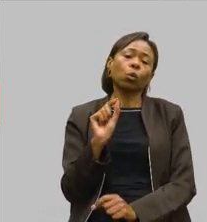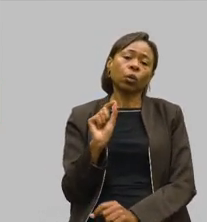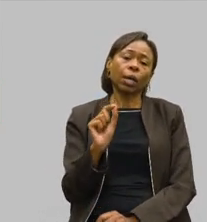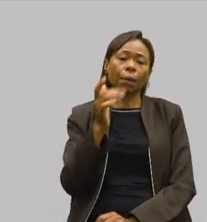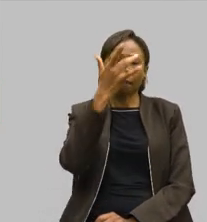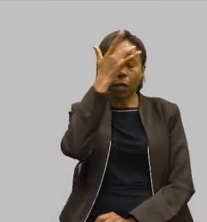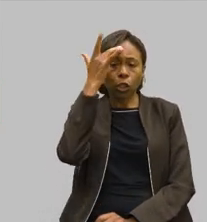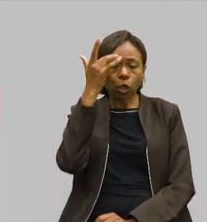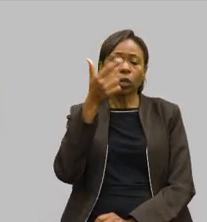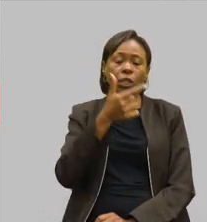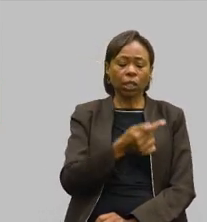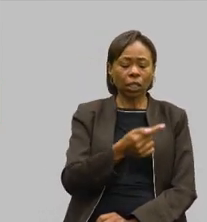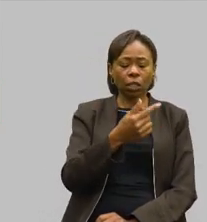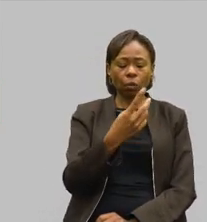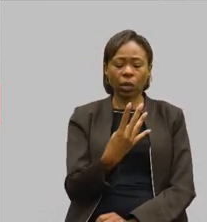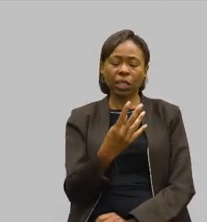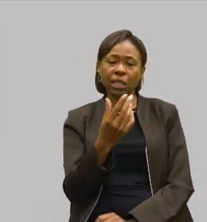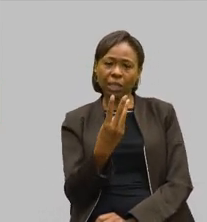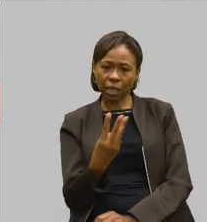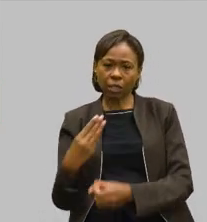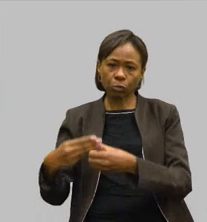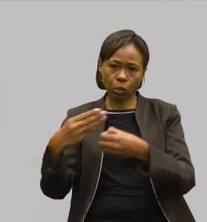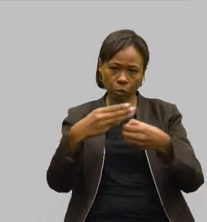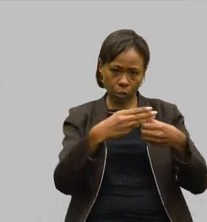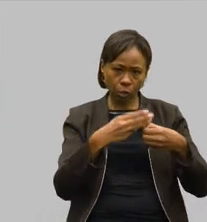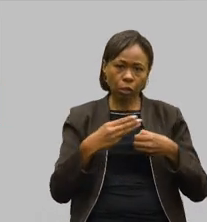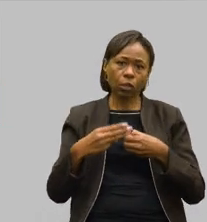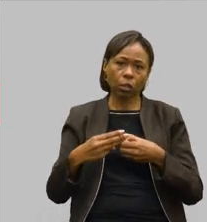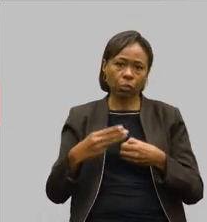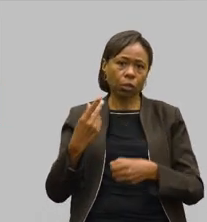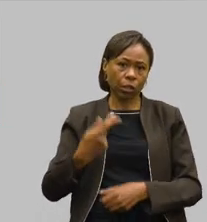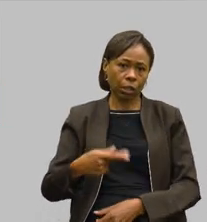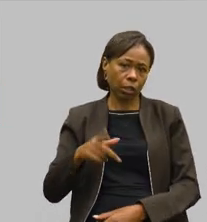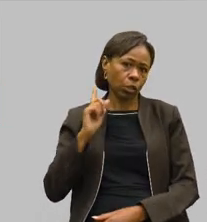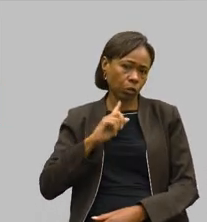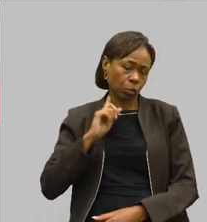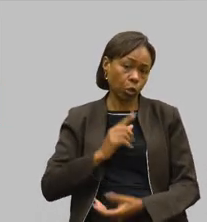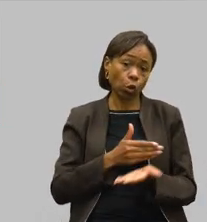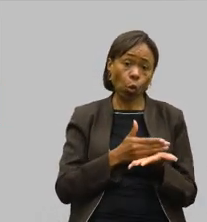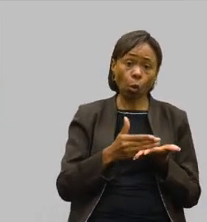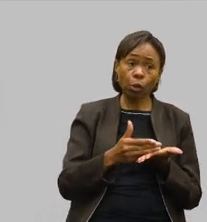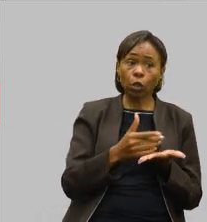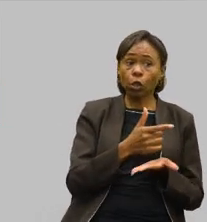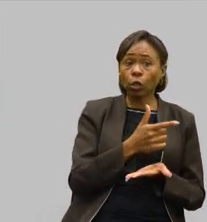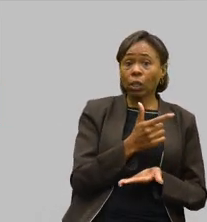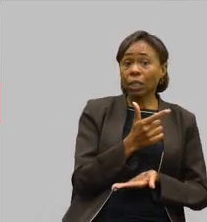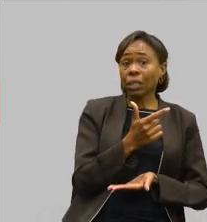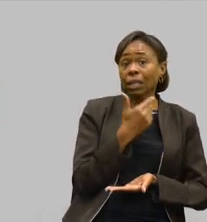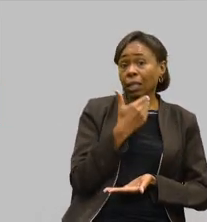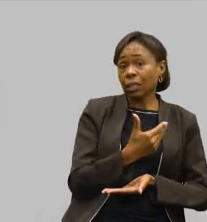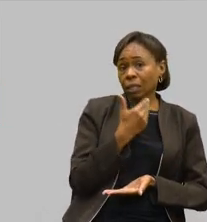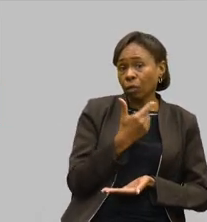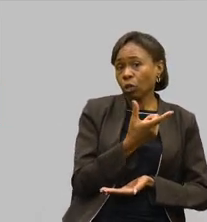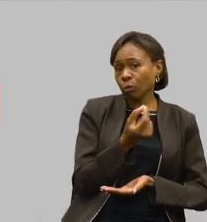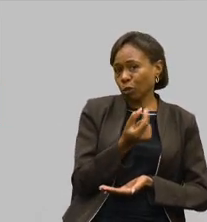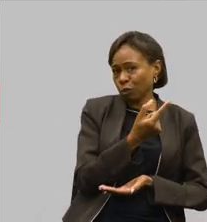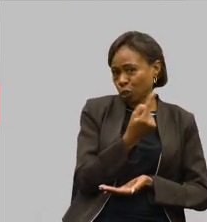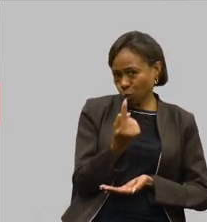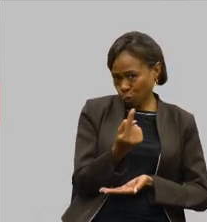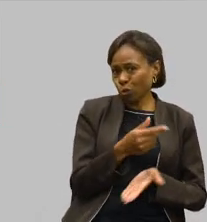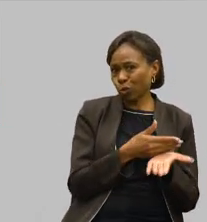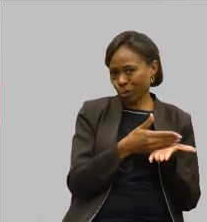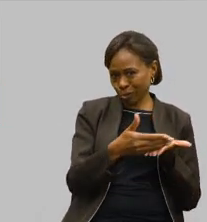746 municípios mineiros, desde o início, em dezembro de 2021. Então, gostaria de ressaltar aqui a